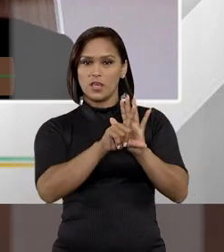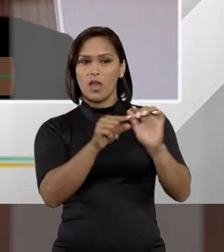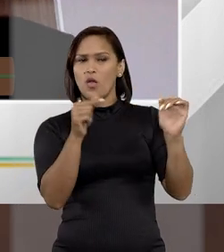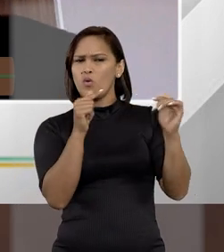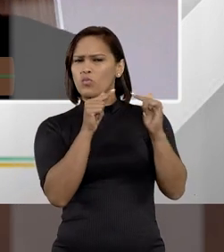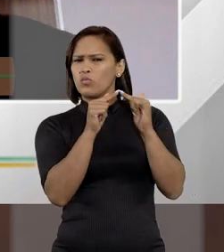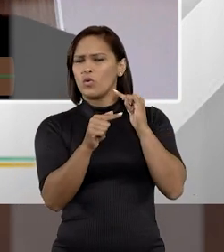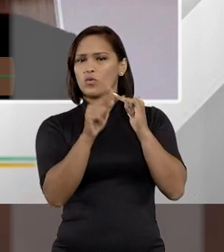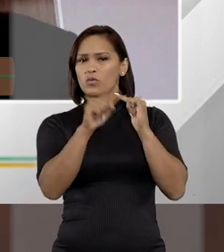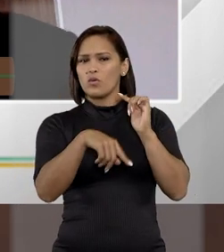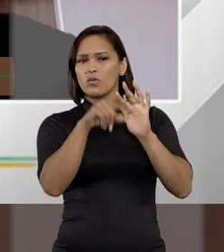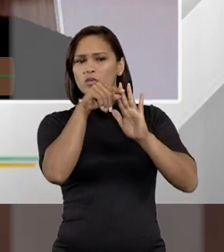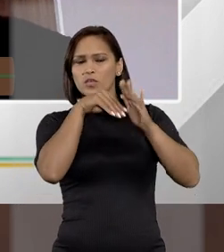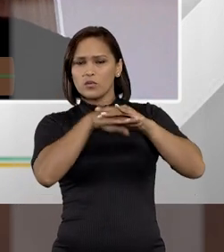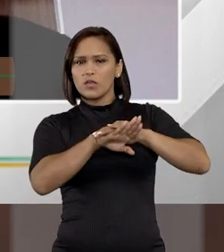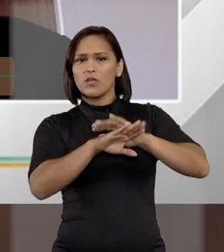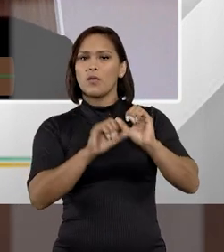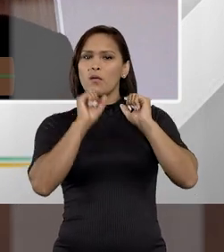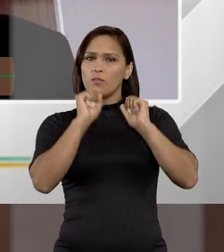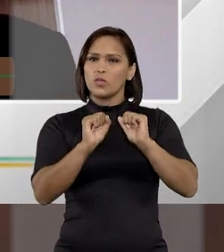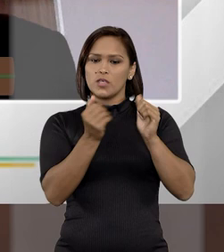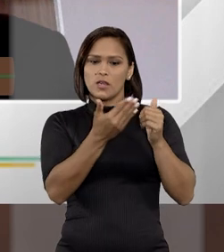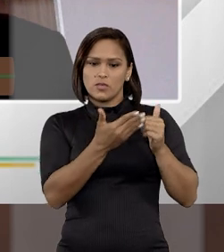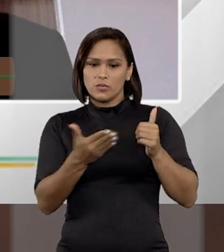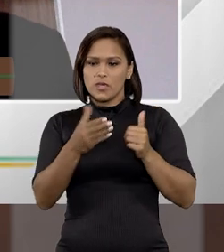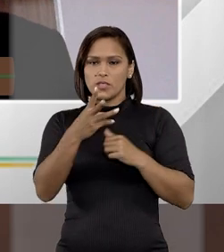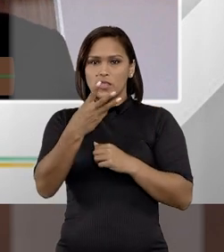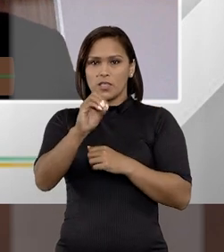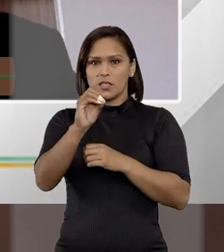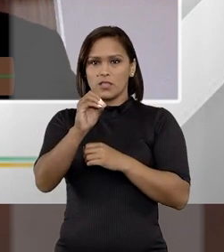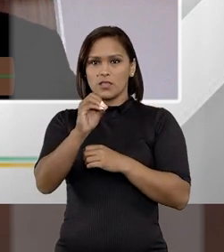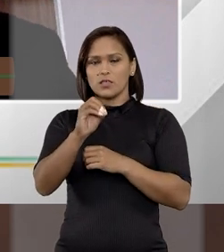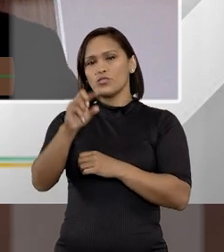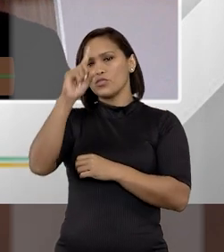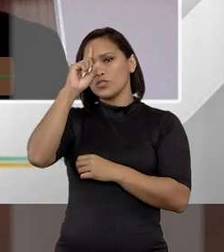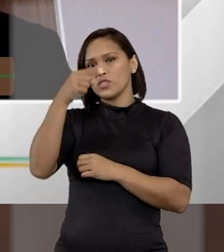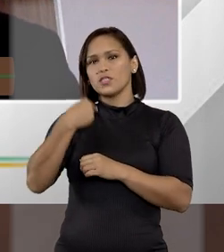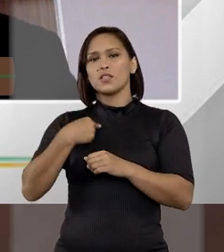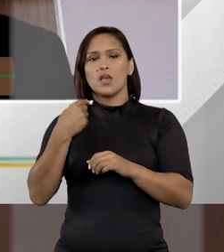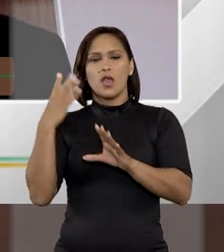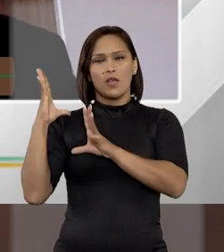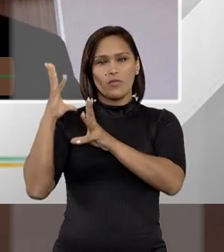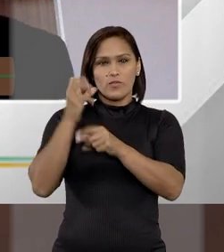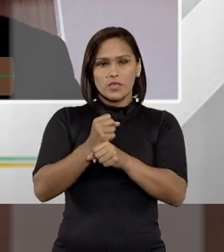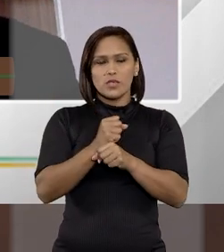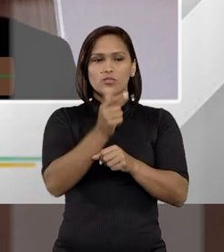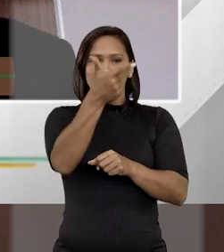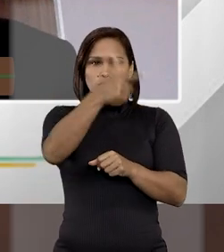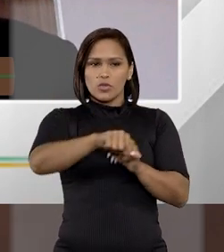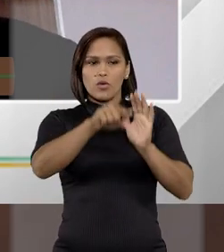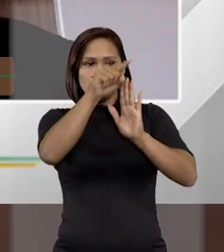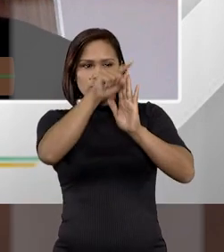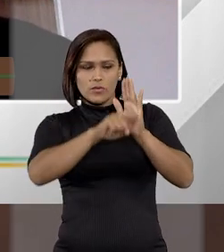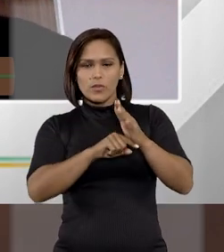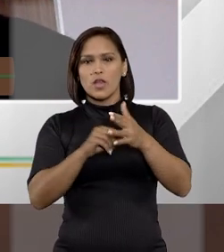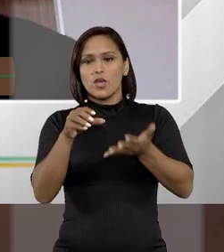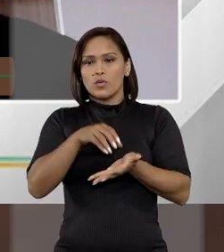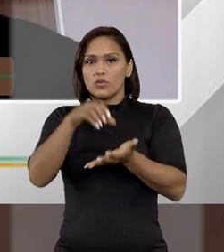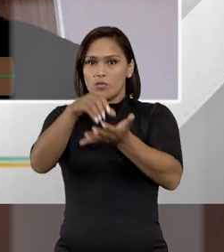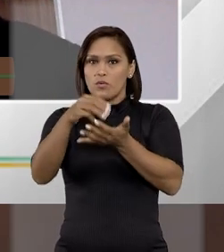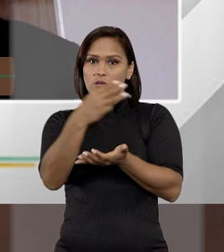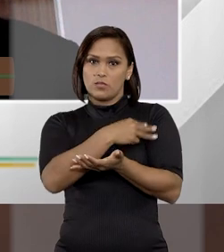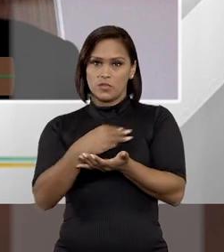ilegal não concordar com o arquivamento de inquérito, então, poderá no prazo de 30 dias, submeter a matéria à revisão da instância competente do órgão